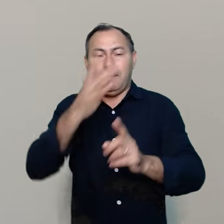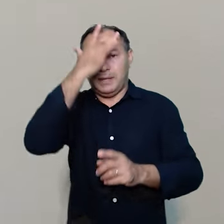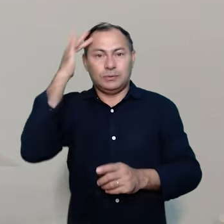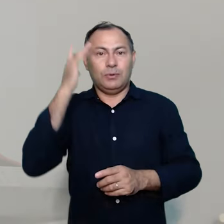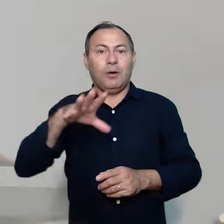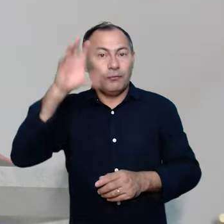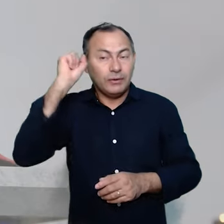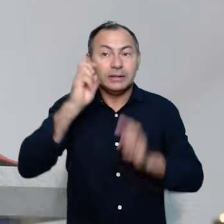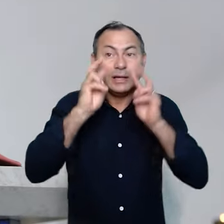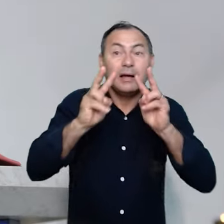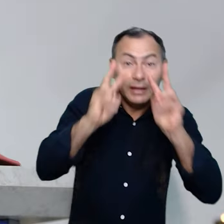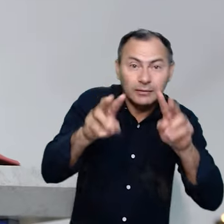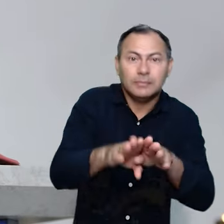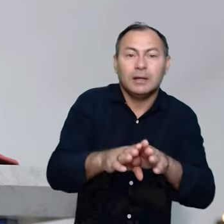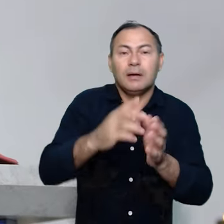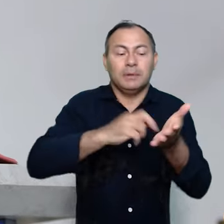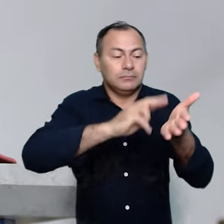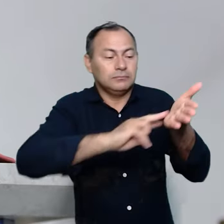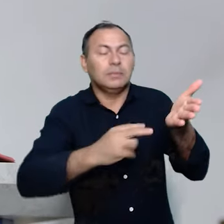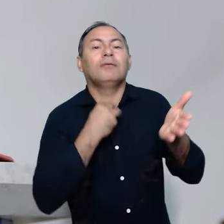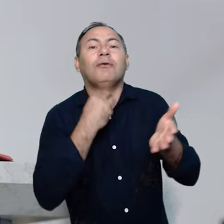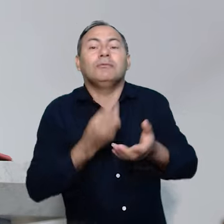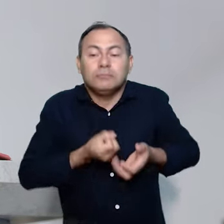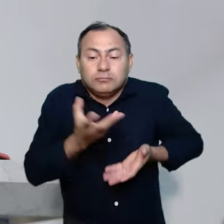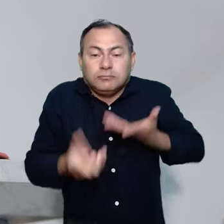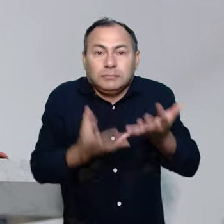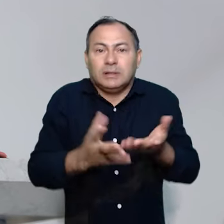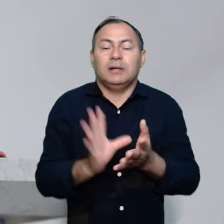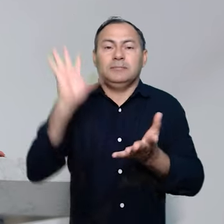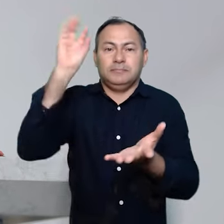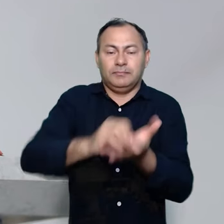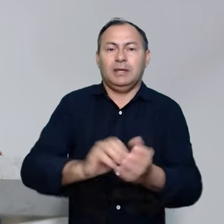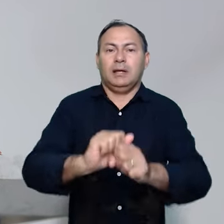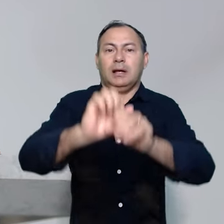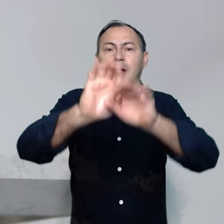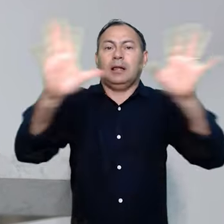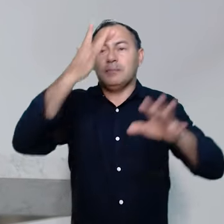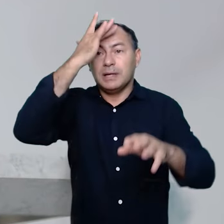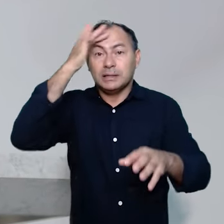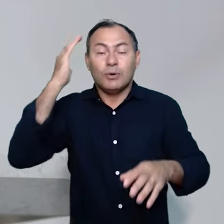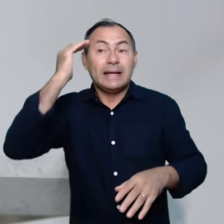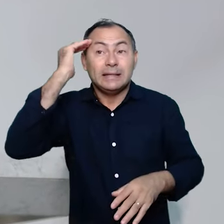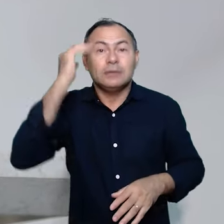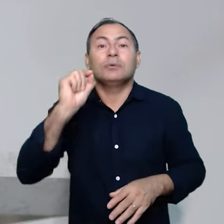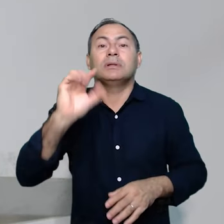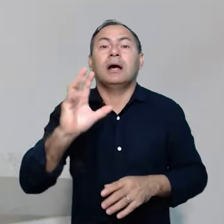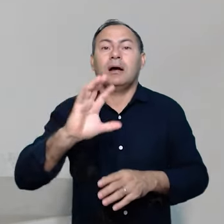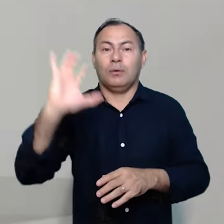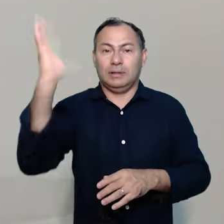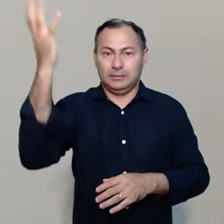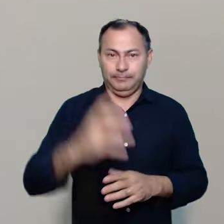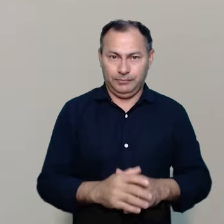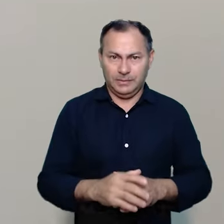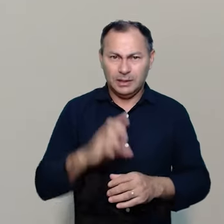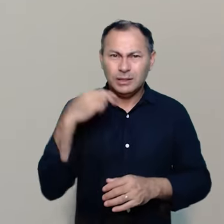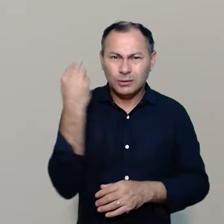O leitor deve projetar a sua voz para fora, de forma que fique nítida aos ouvidos da Assembleia. Será